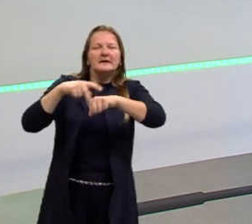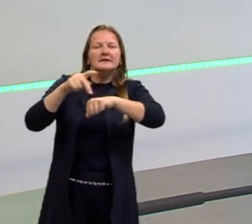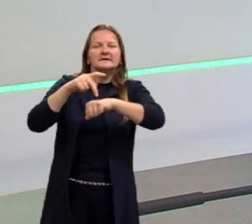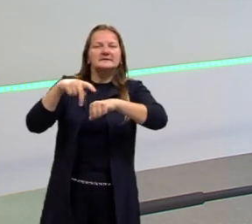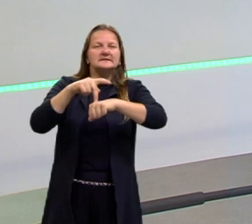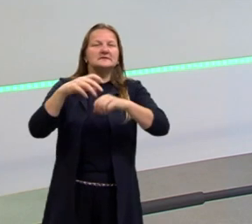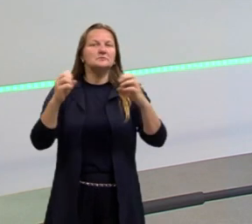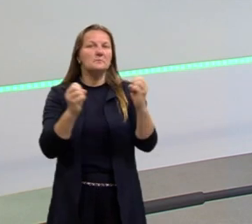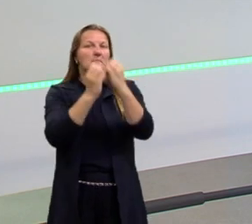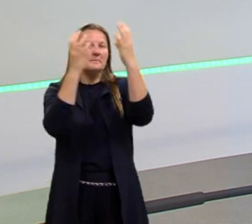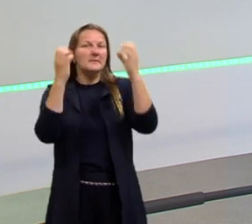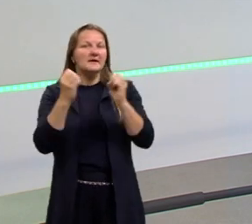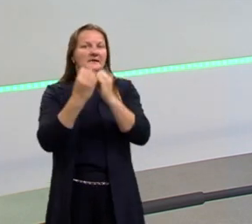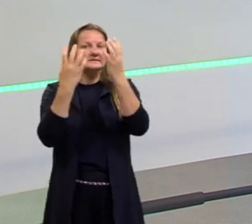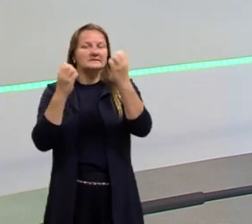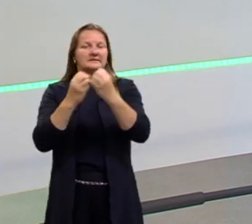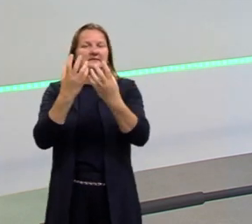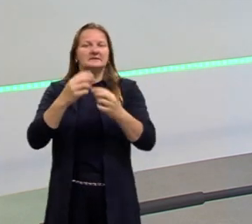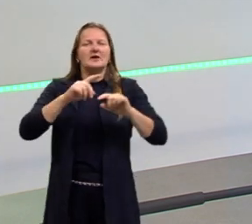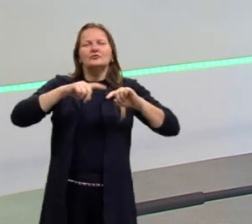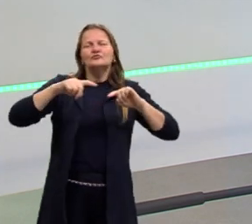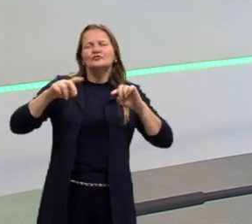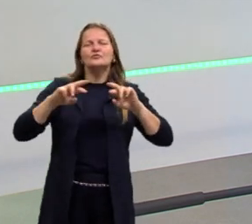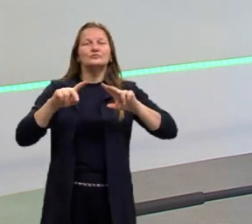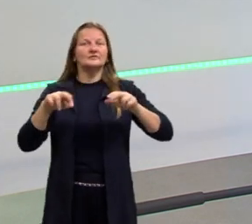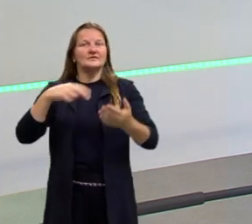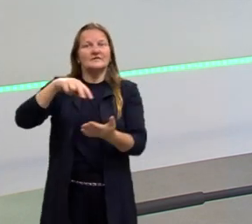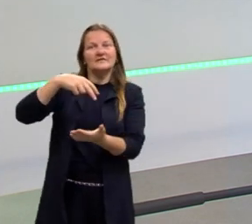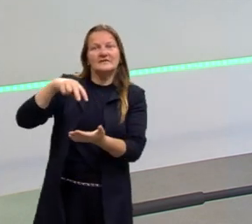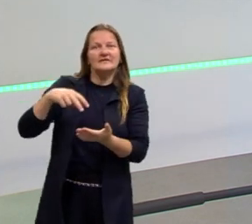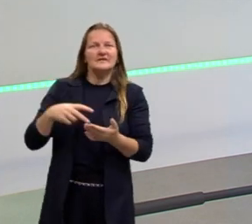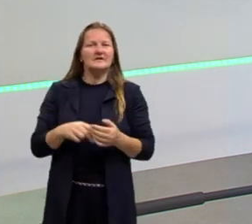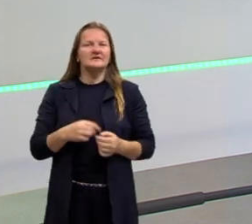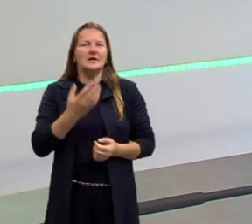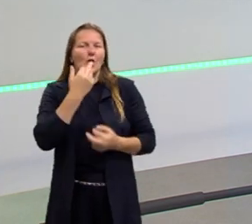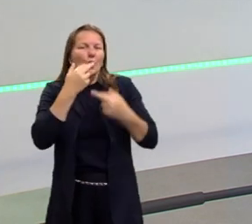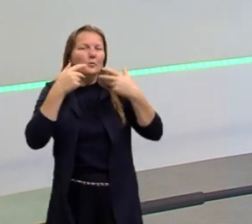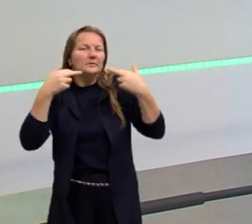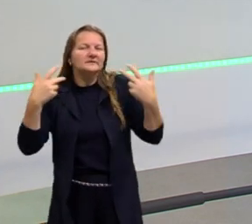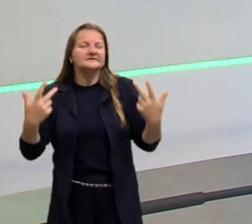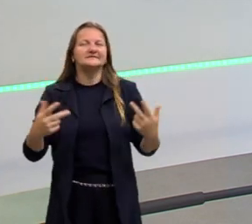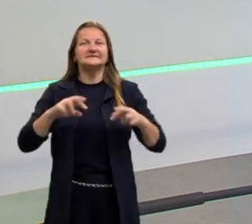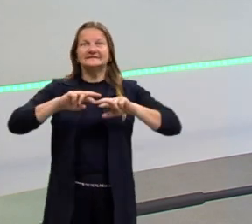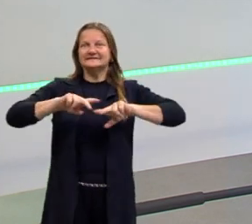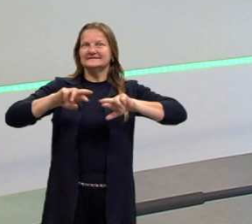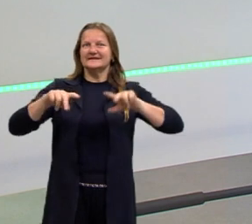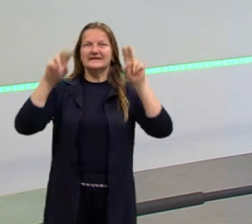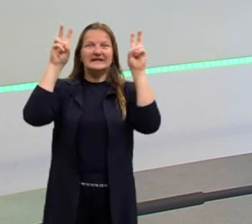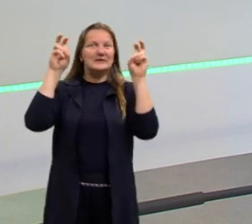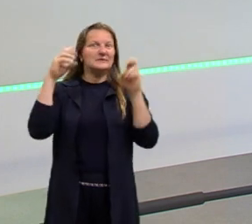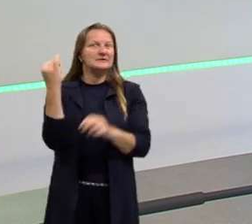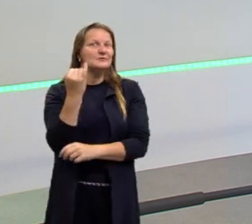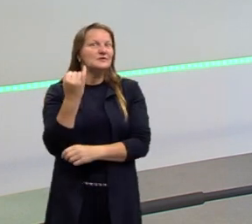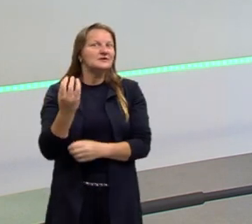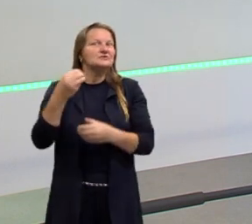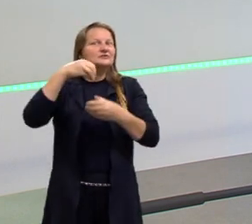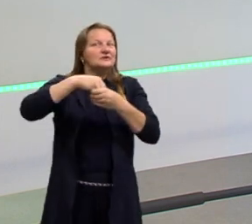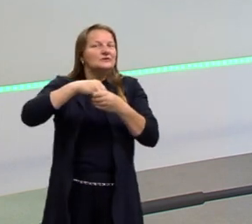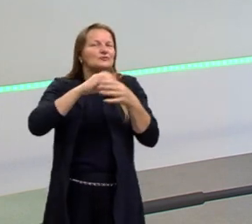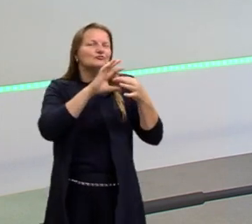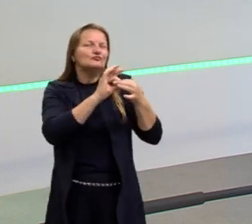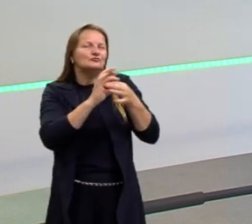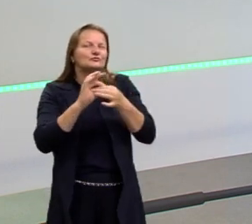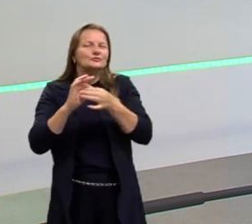festas, sobre ritmos, falamos também sobre gastronomia, porque são temas importantes dentro